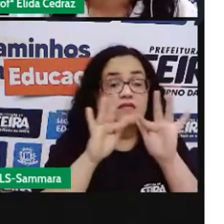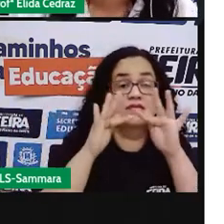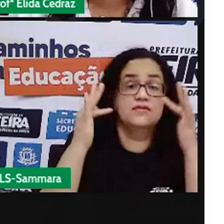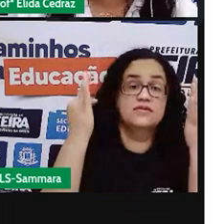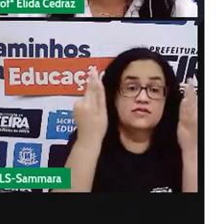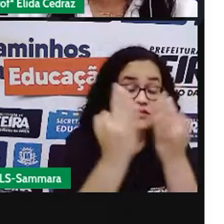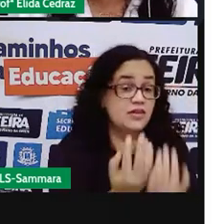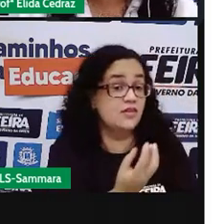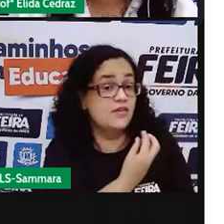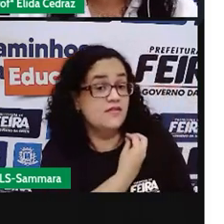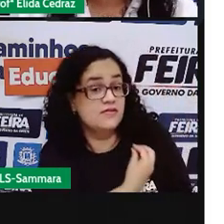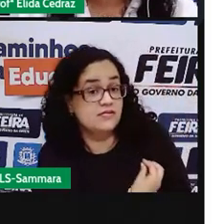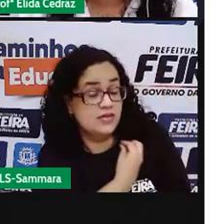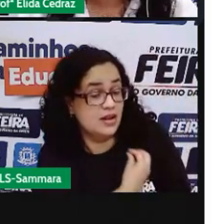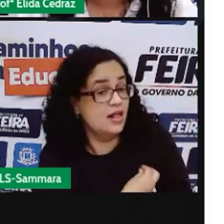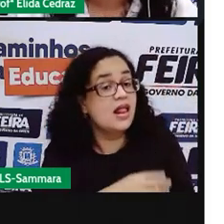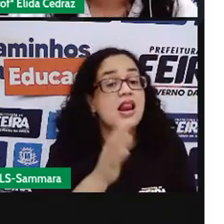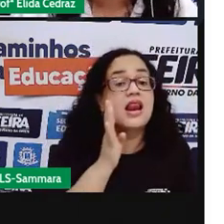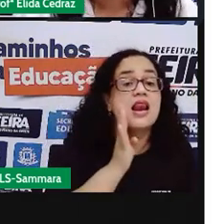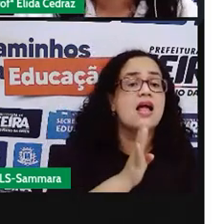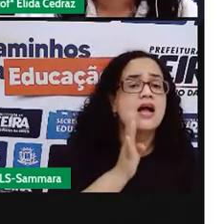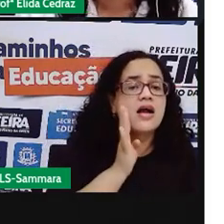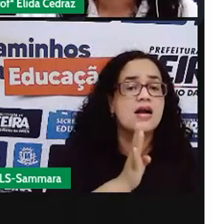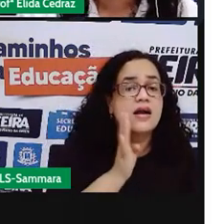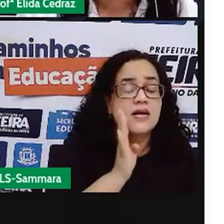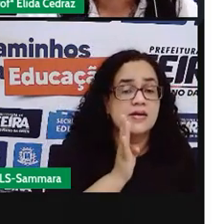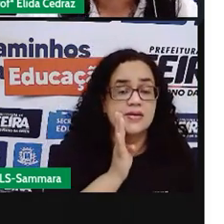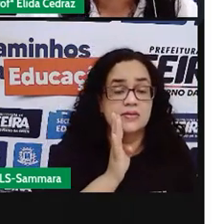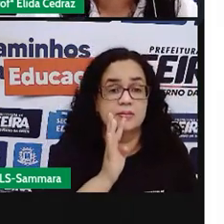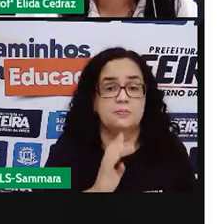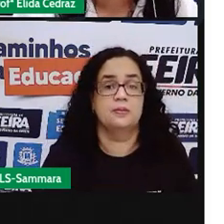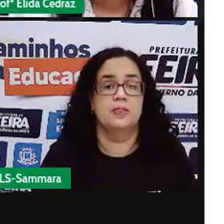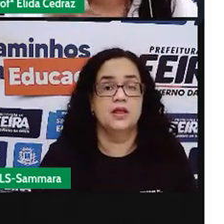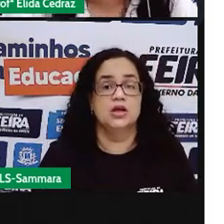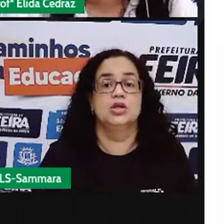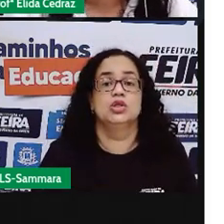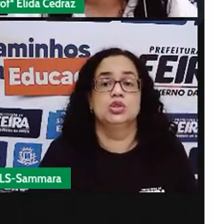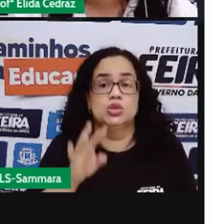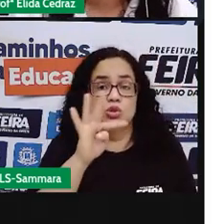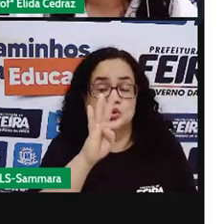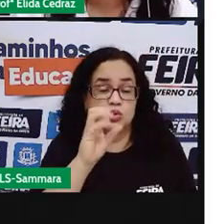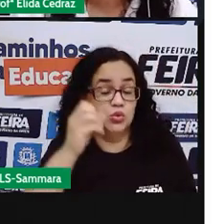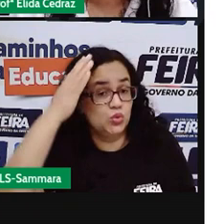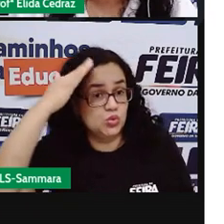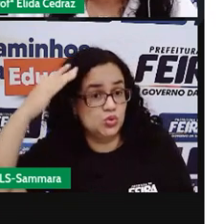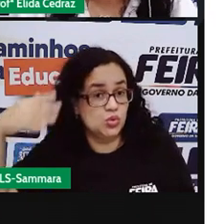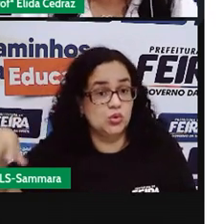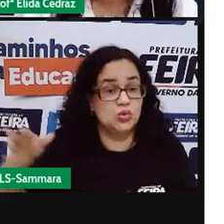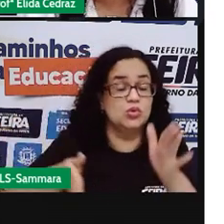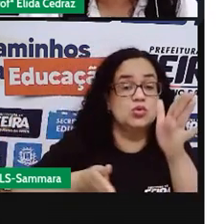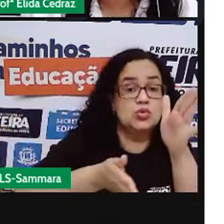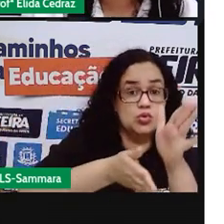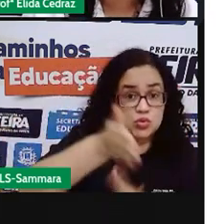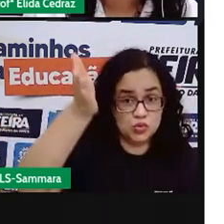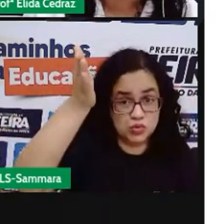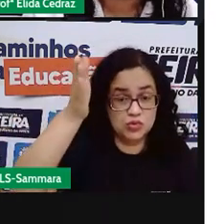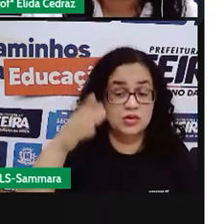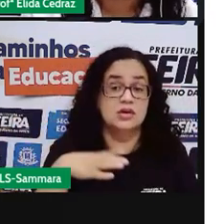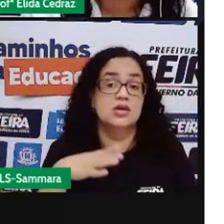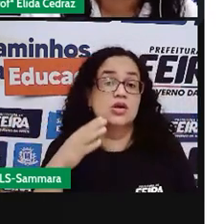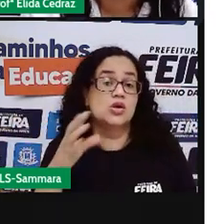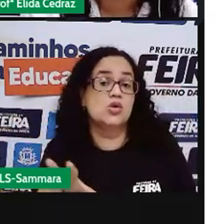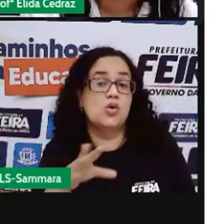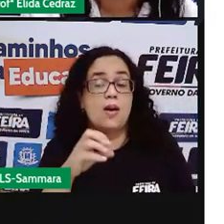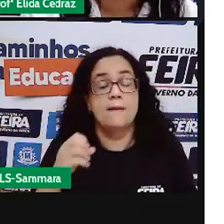vivendo uma aventura na dica. Na promoção todinho, um sonho de viagem, o consumidor envia o